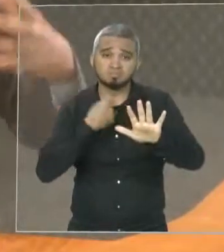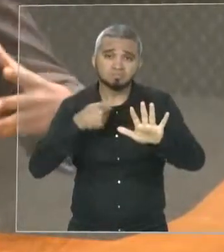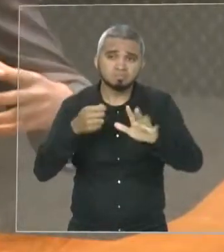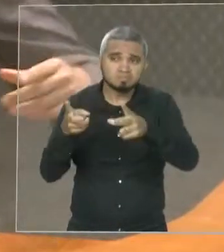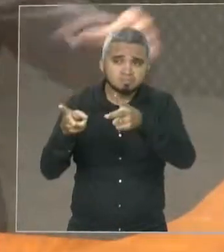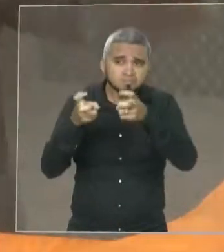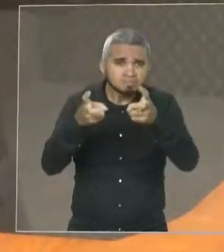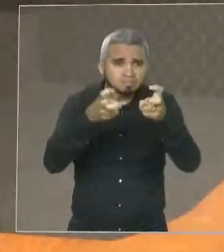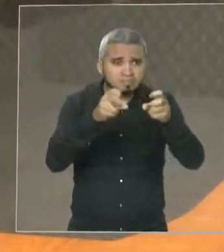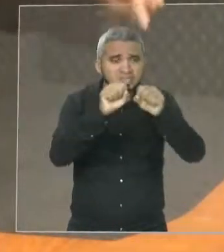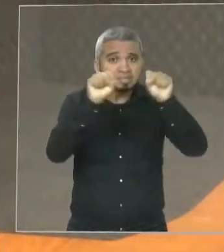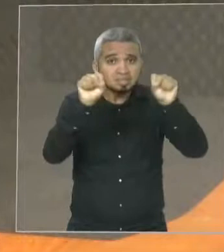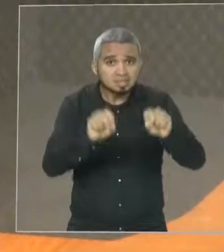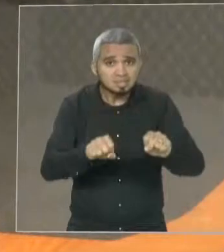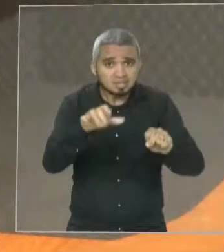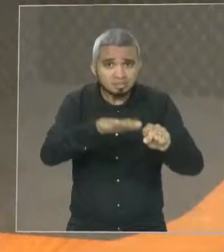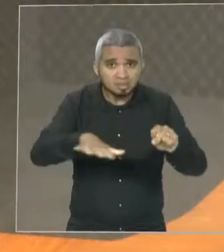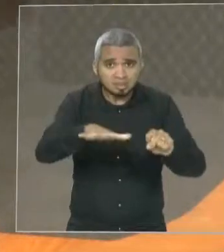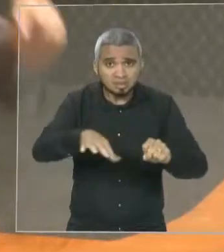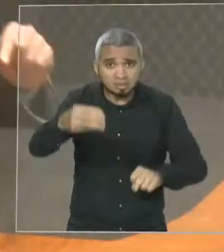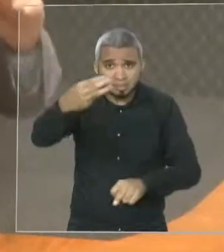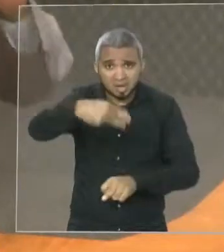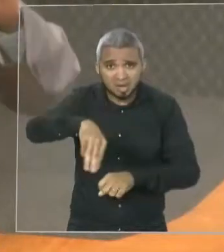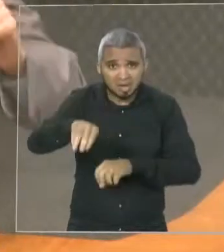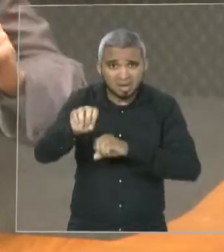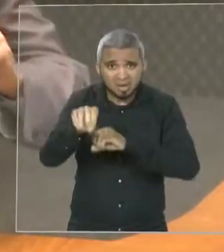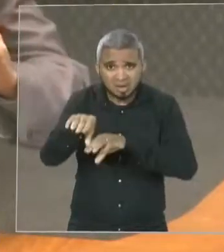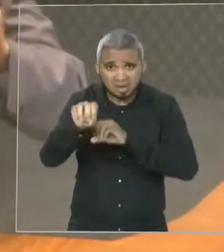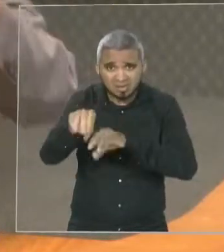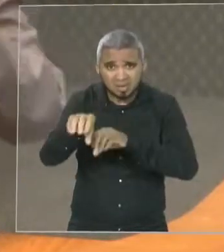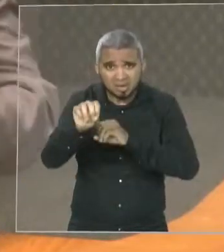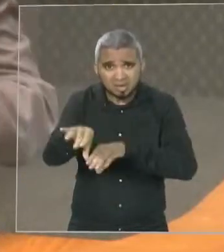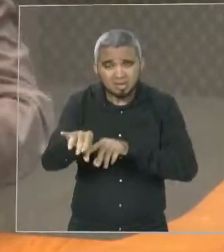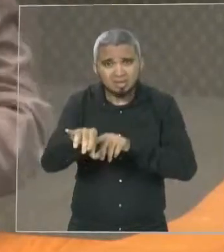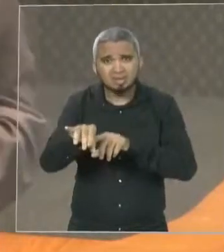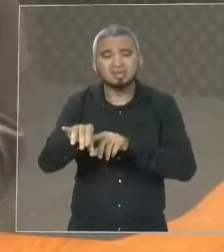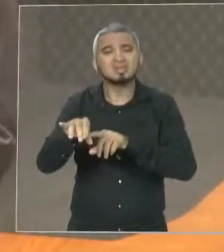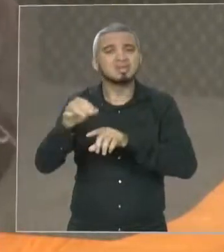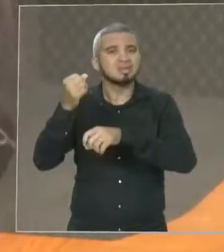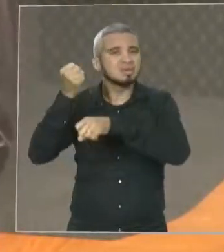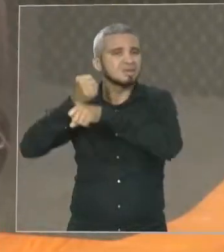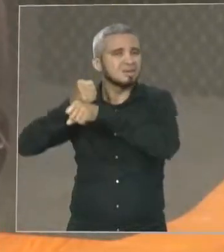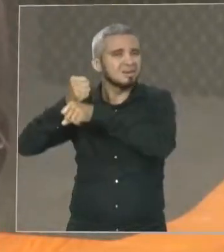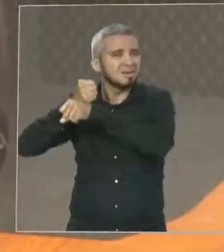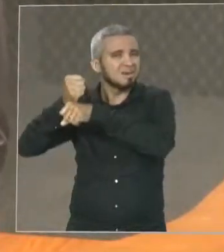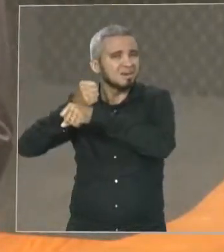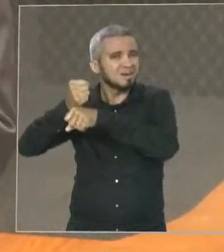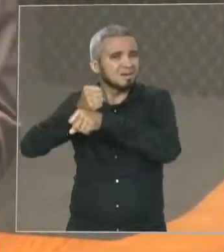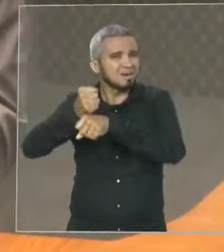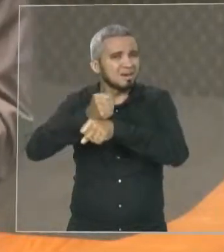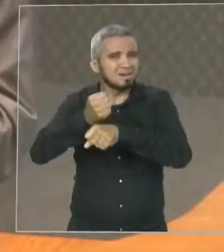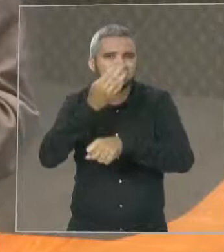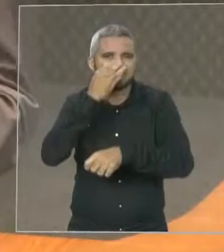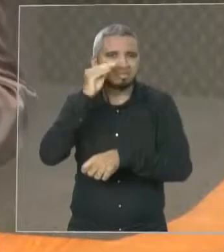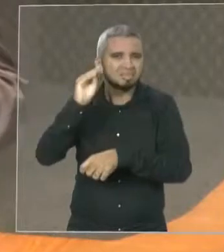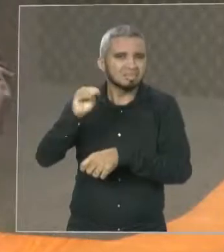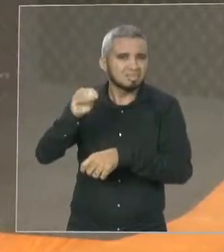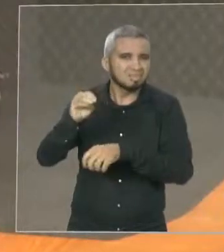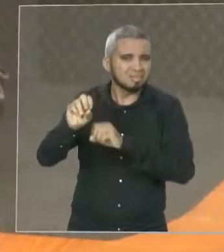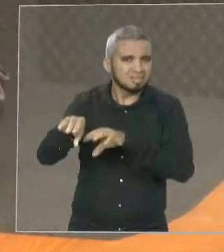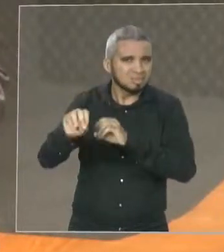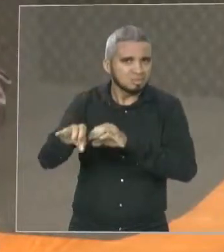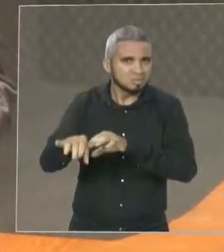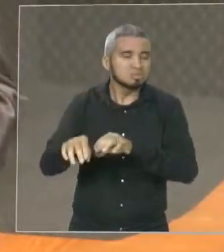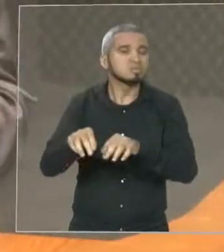sistema educacional, em razão do descaso histórico com o sistema de educação pública do Estado, nós temos um déficit.